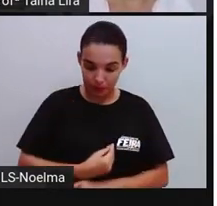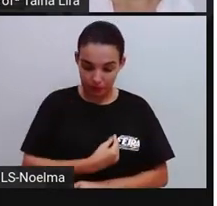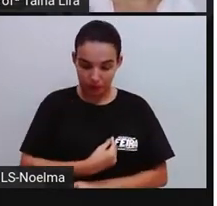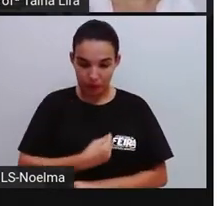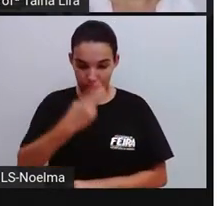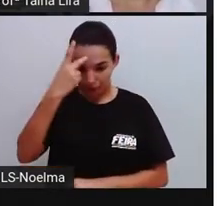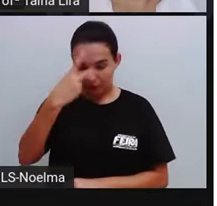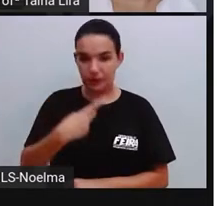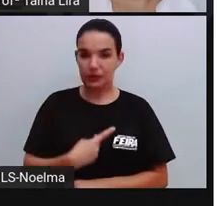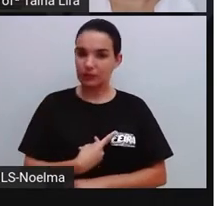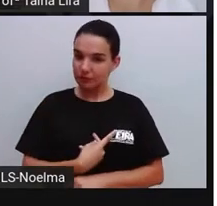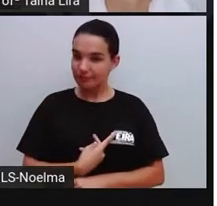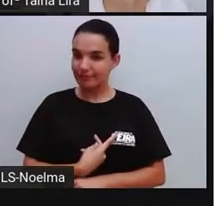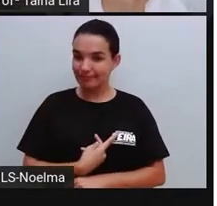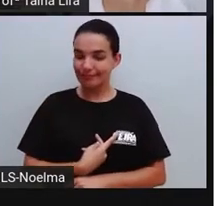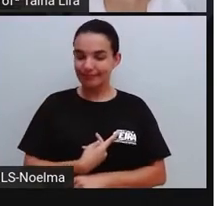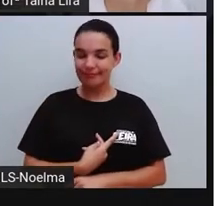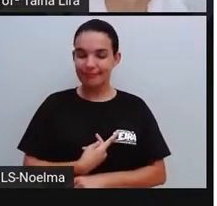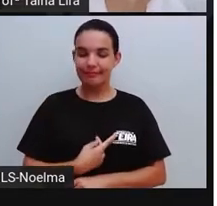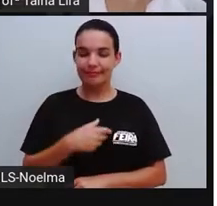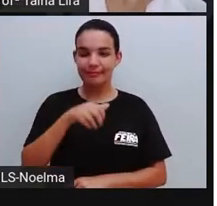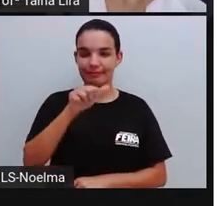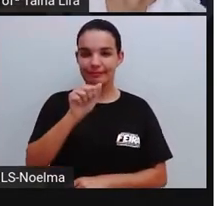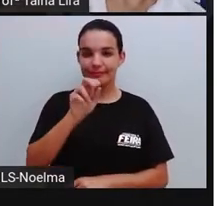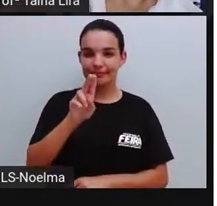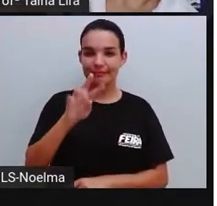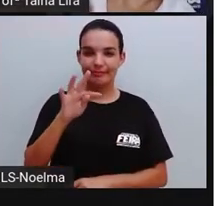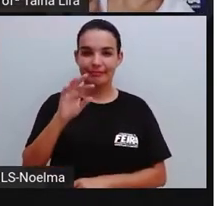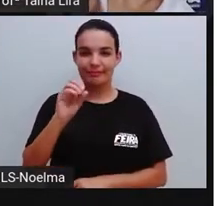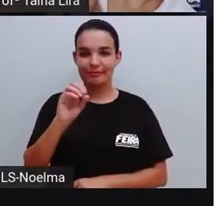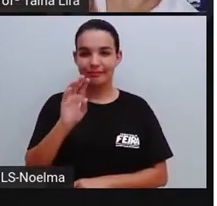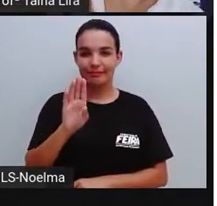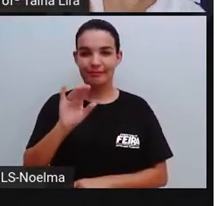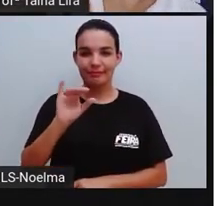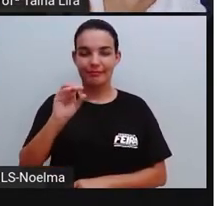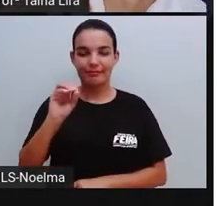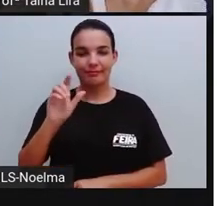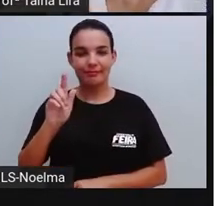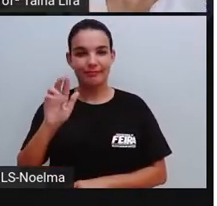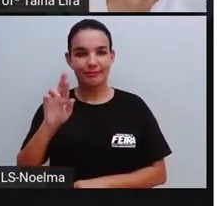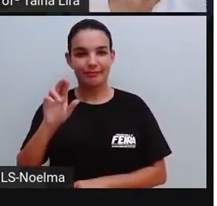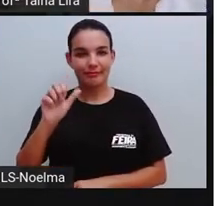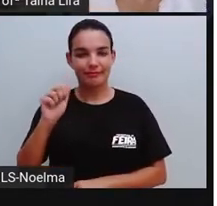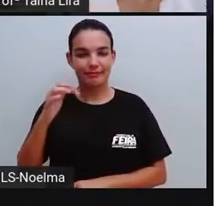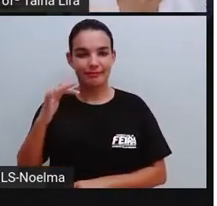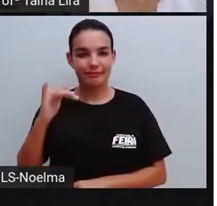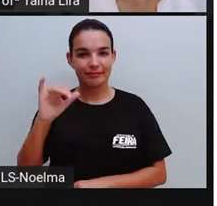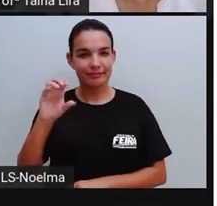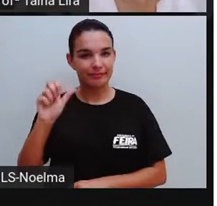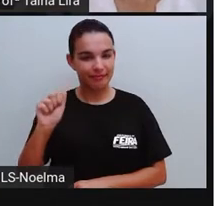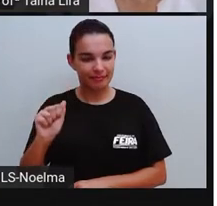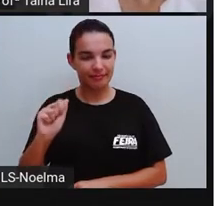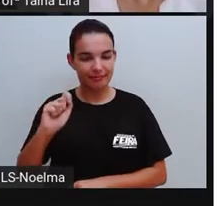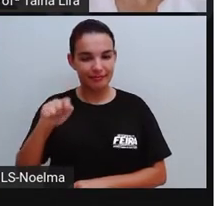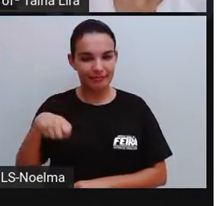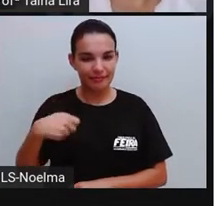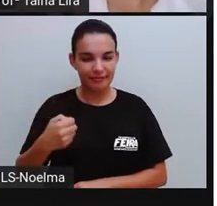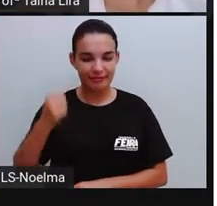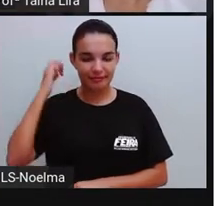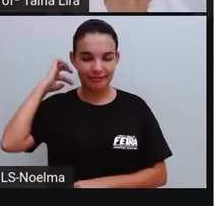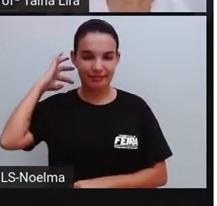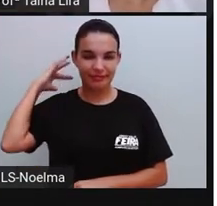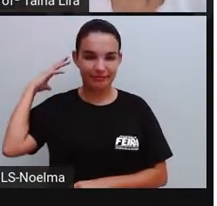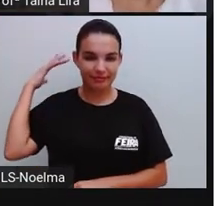nós iríamos, né, lá na aula de biografia, a Pró falou que nós